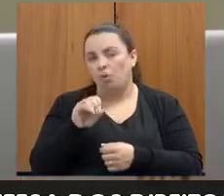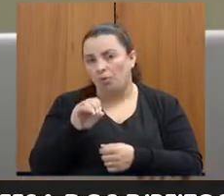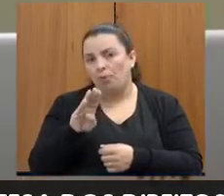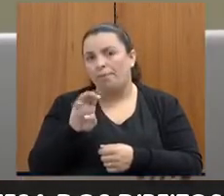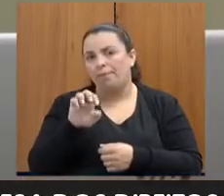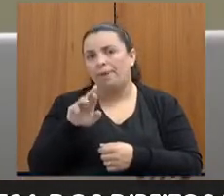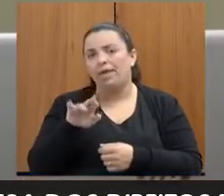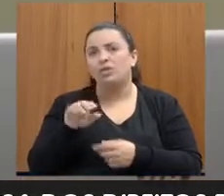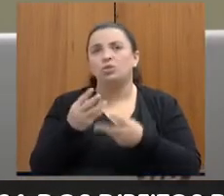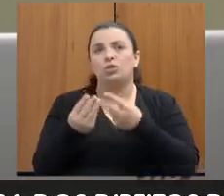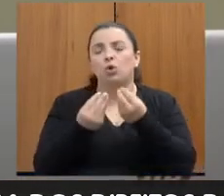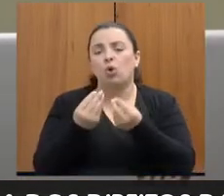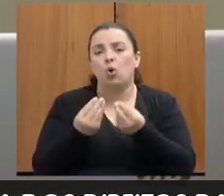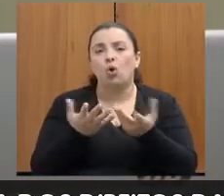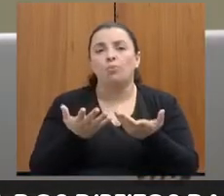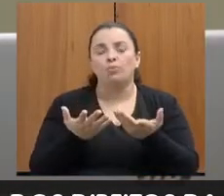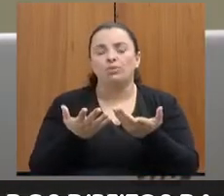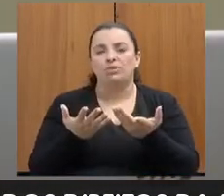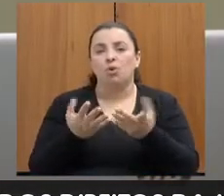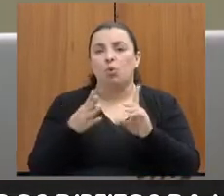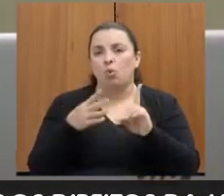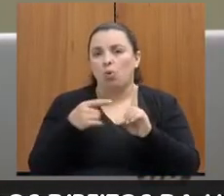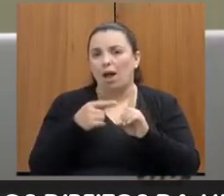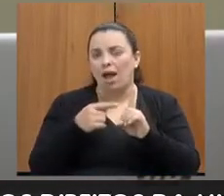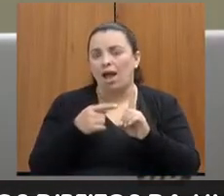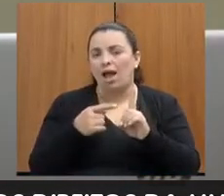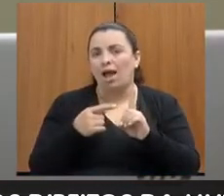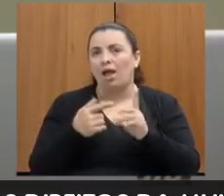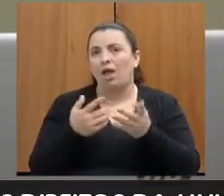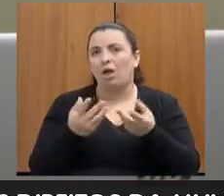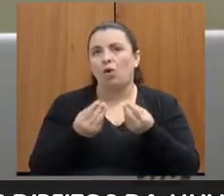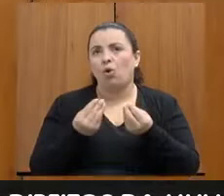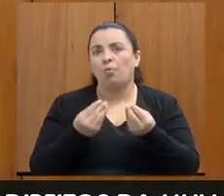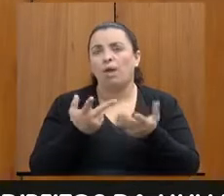Está oficializado ou é só na boa parceria?